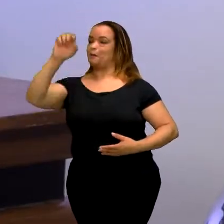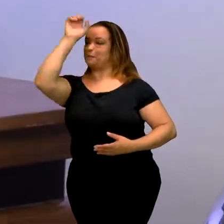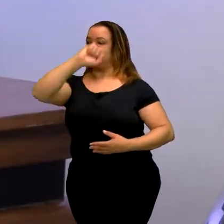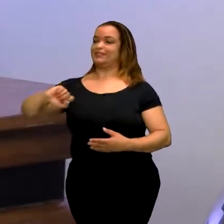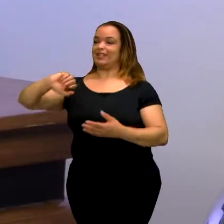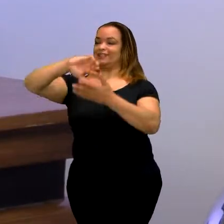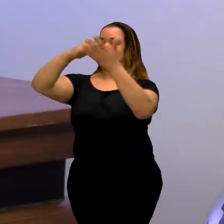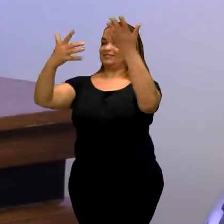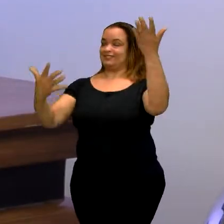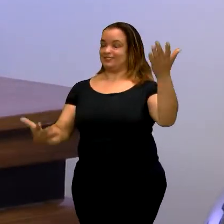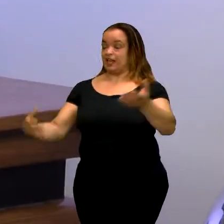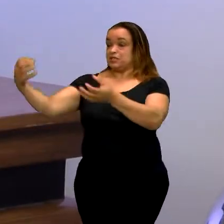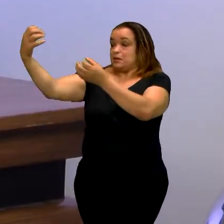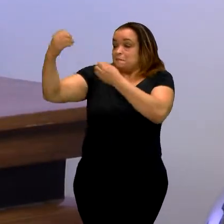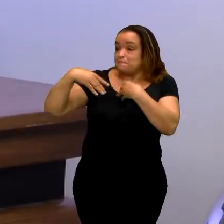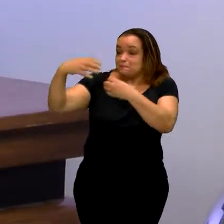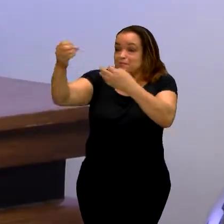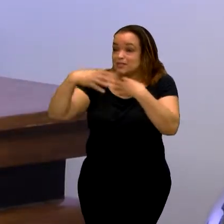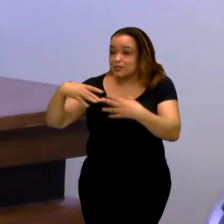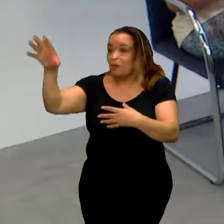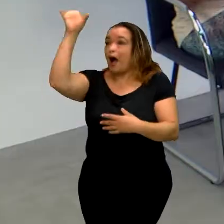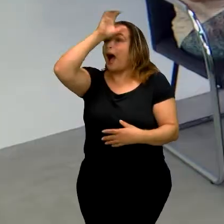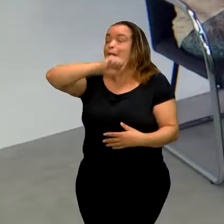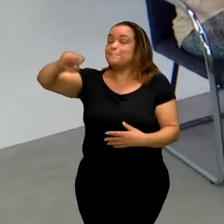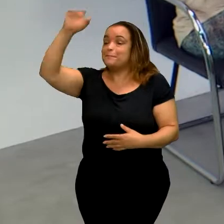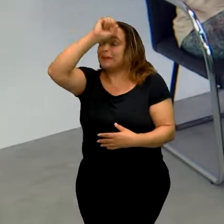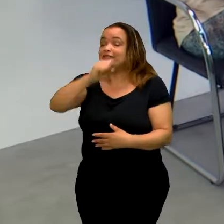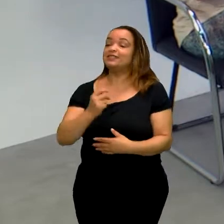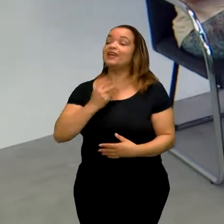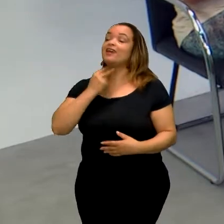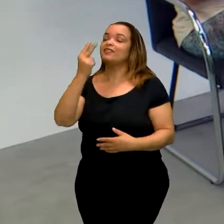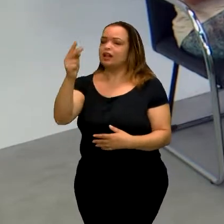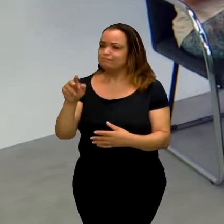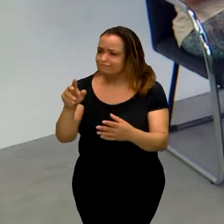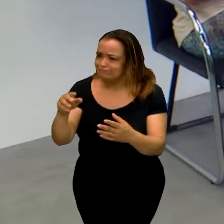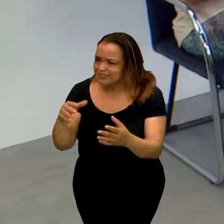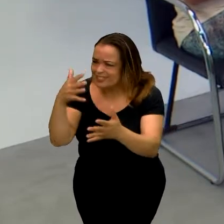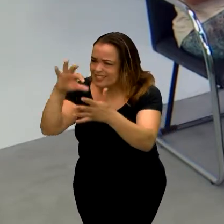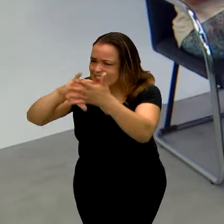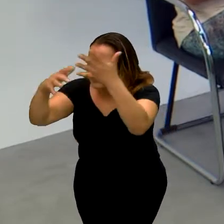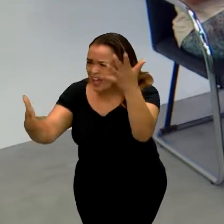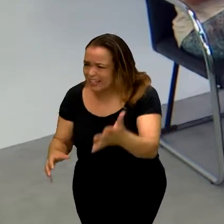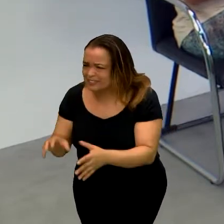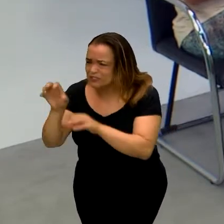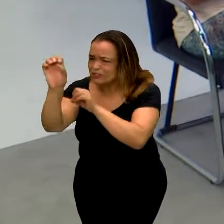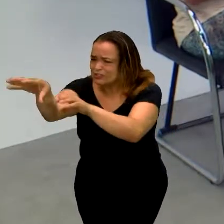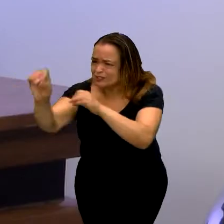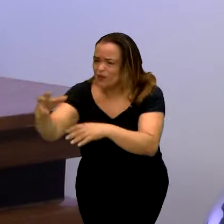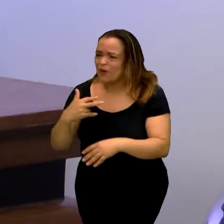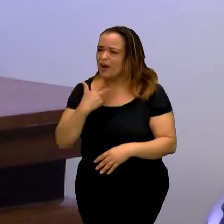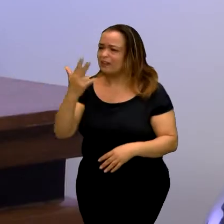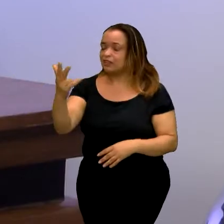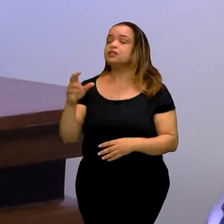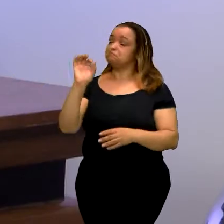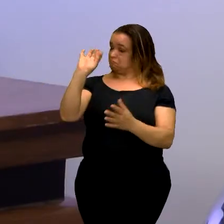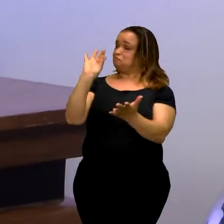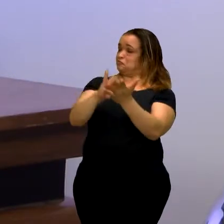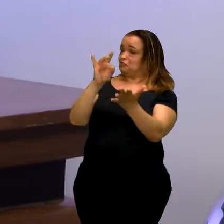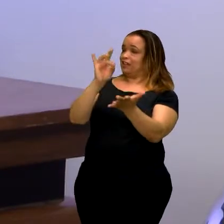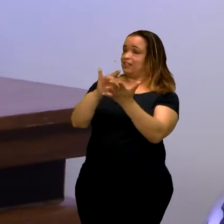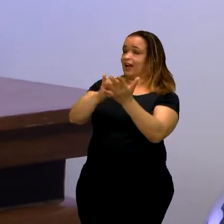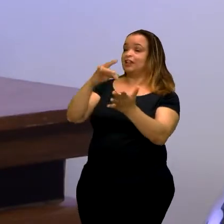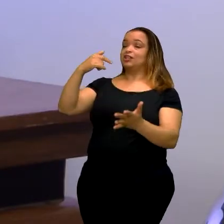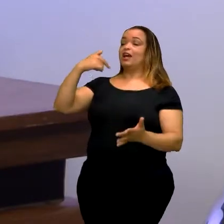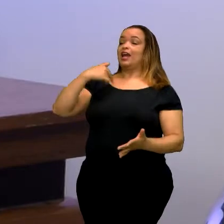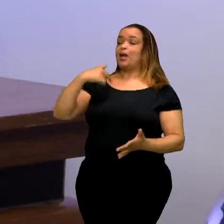me ensinou a falar. A língua de sinais te ensinou a falar? Exato. Através da língua de sinais, que é o